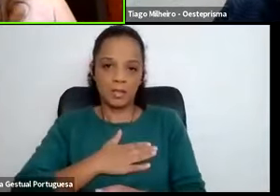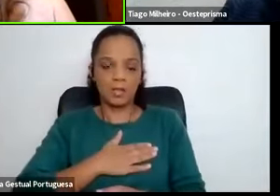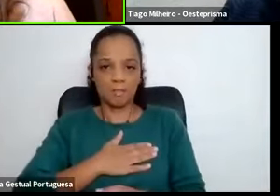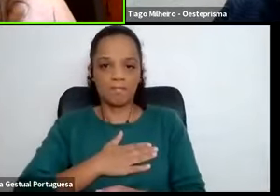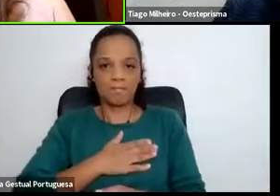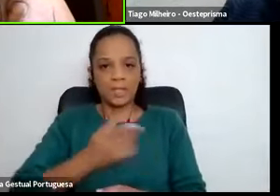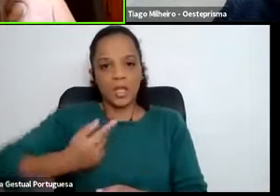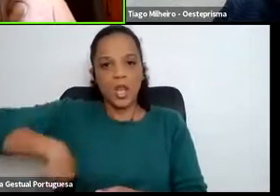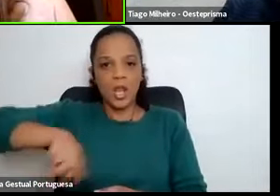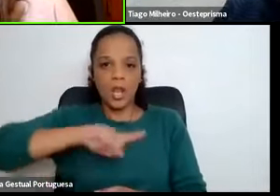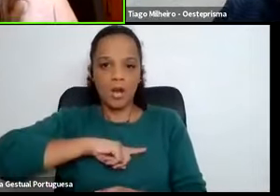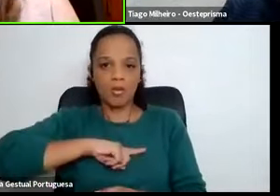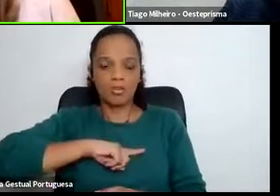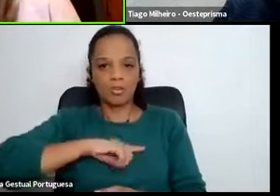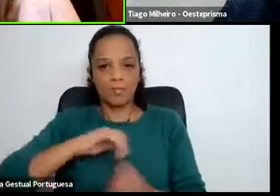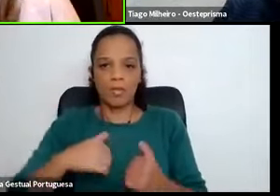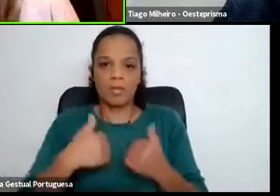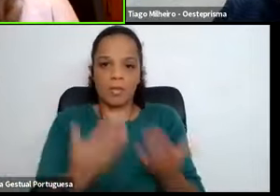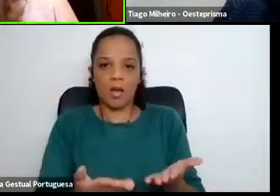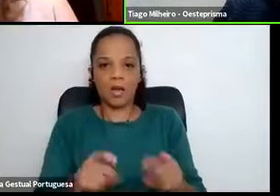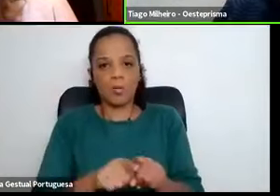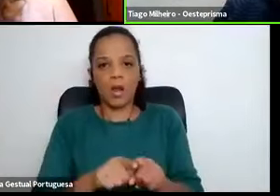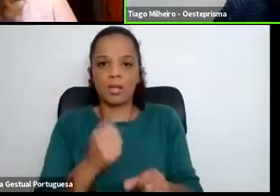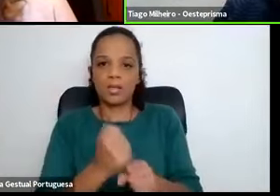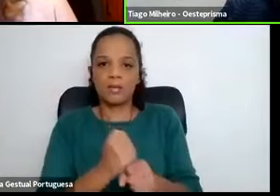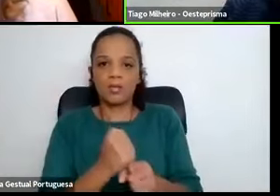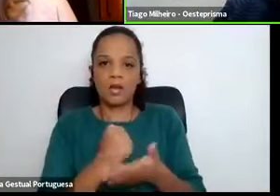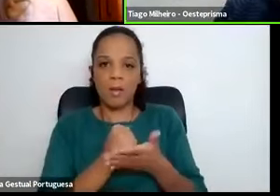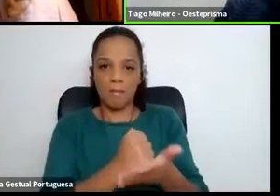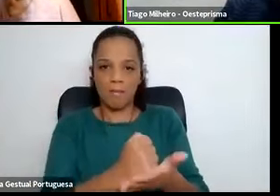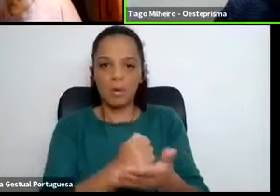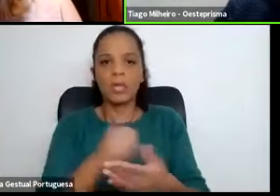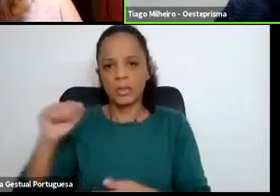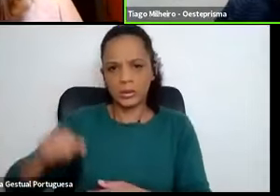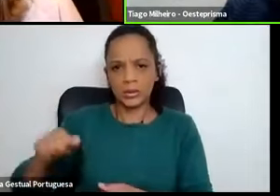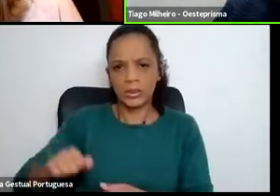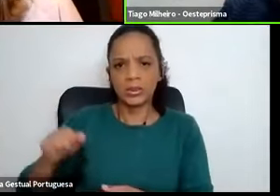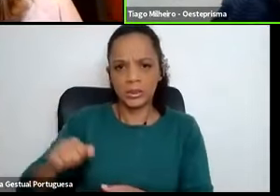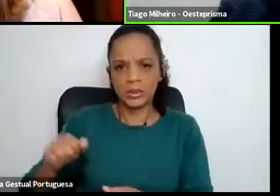serviço de apoio. Sim, sim, sim.